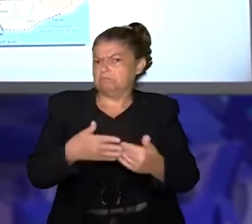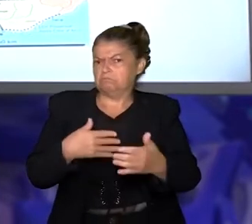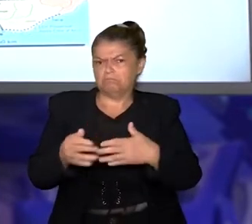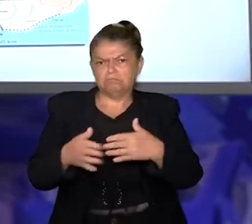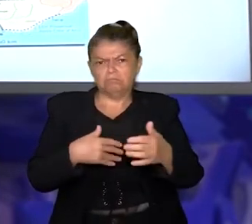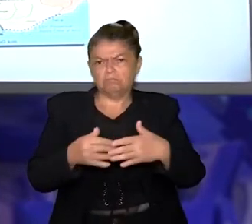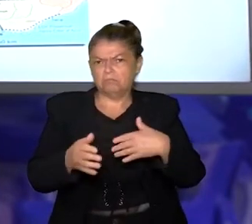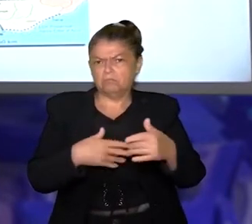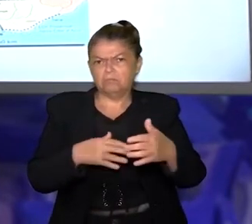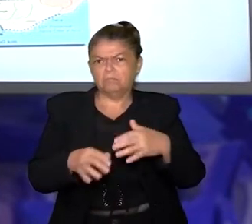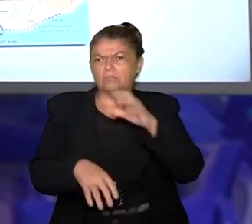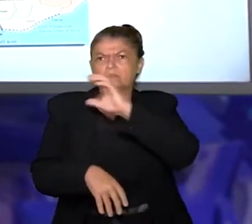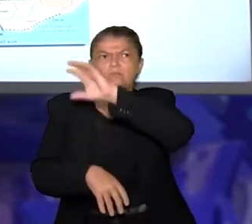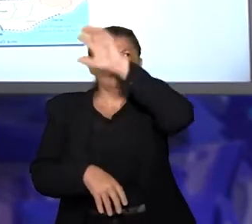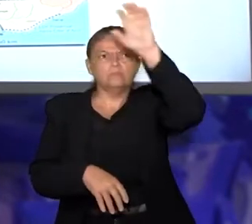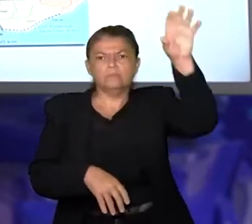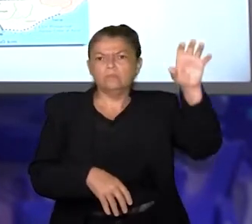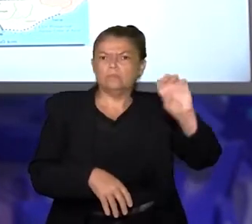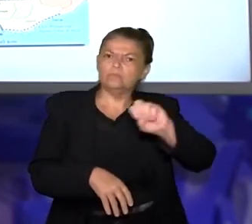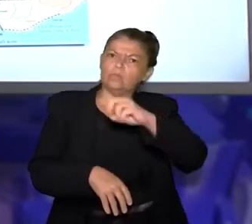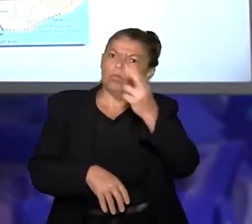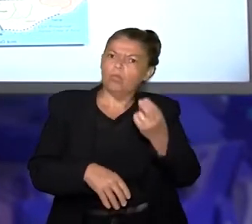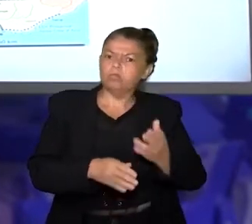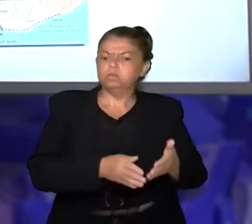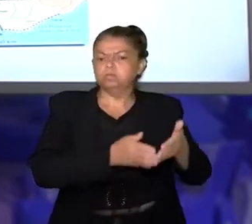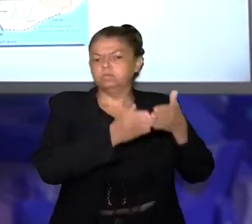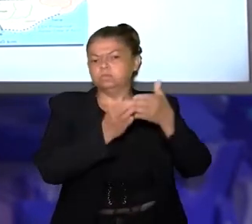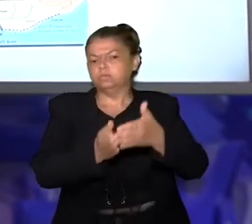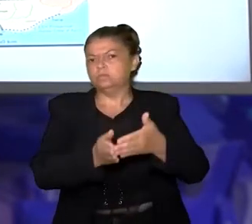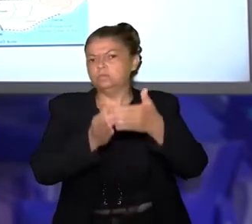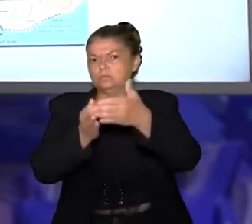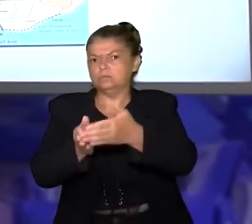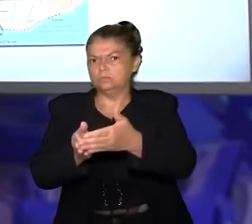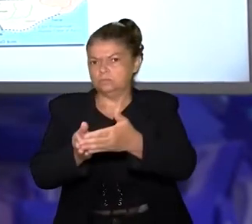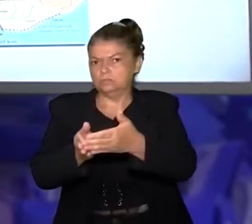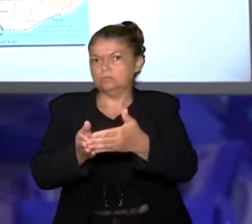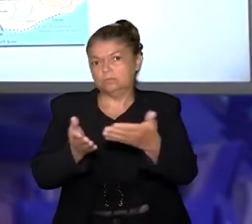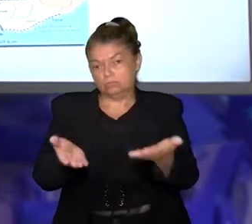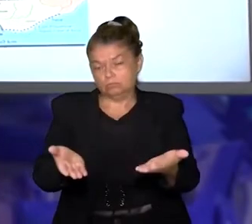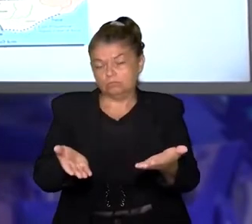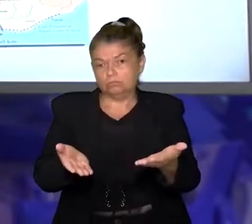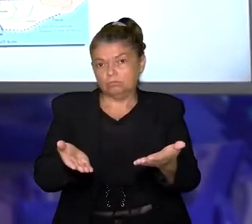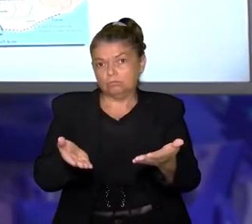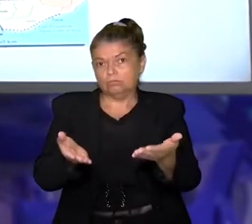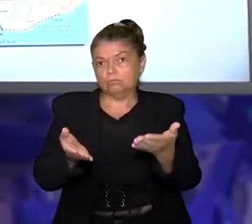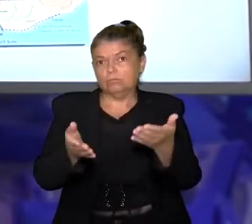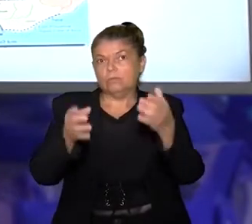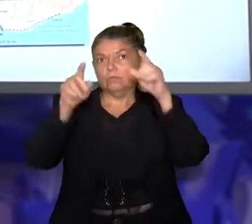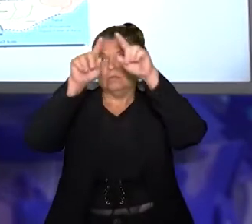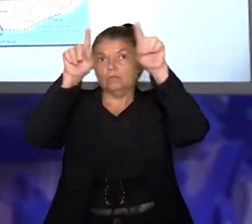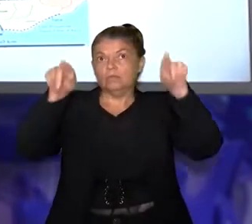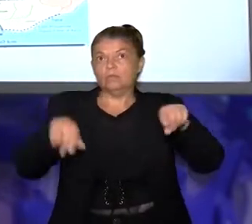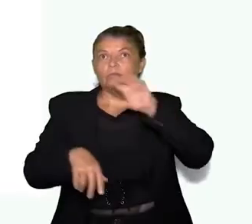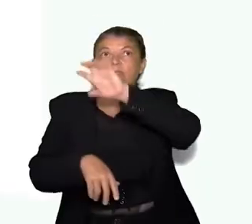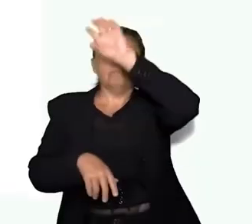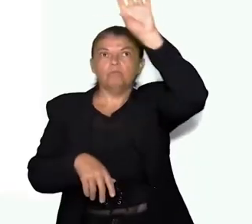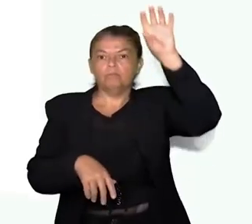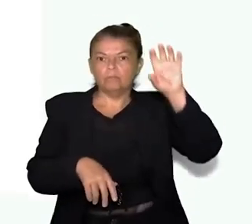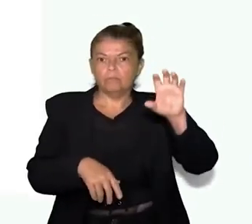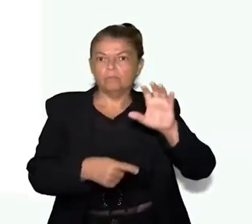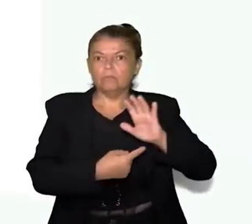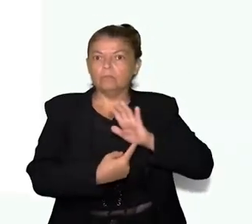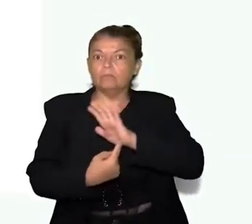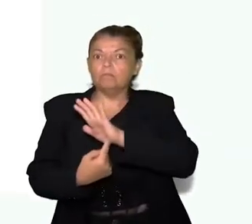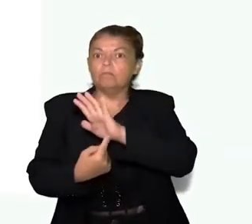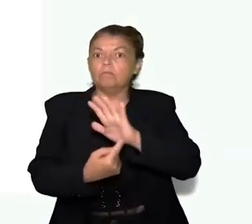marítima. Ele vai dizer o ponto de localidade de entrada ou de saída ou de chegada, tanto faz. Então, ele